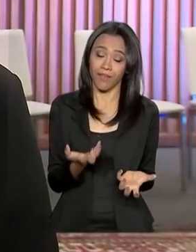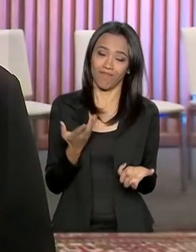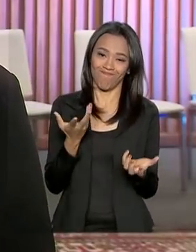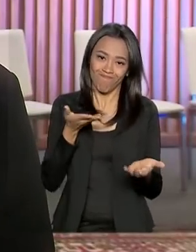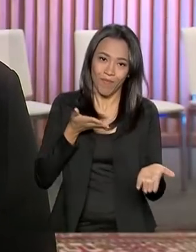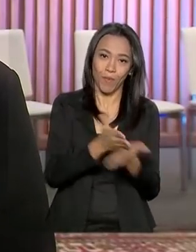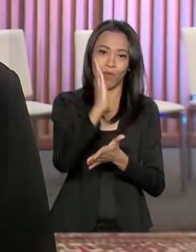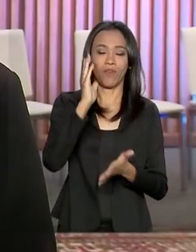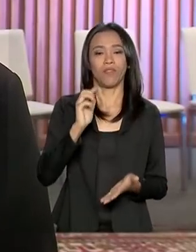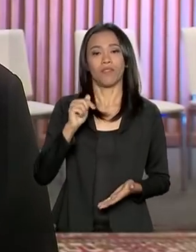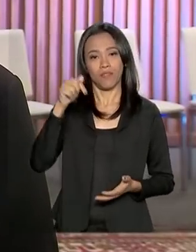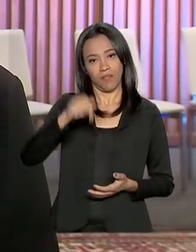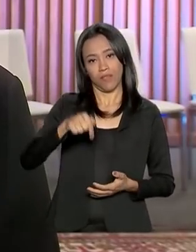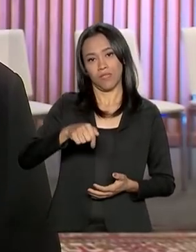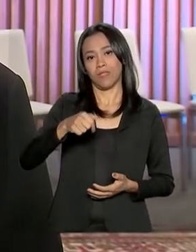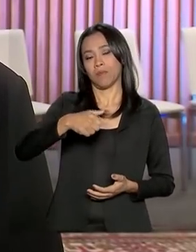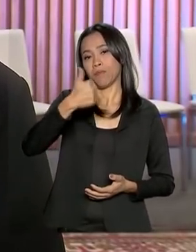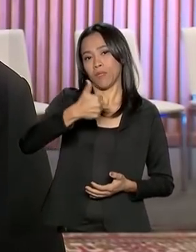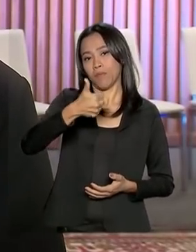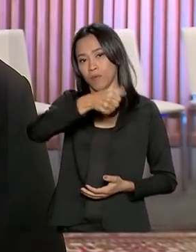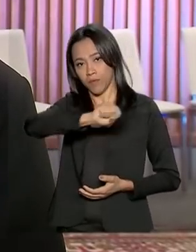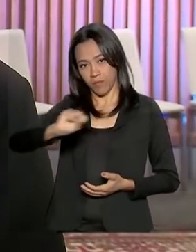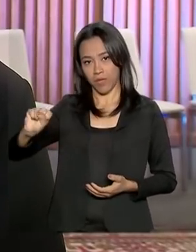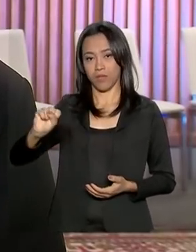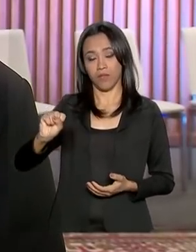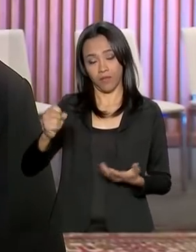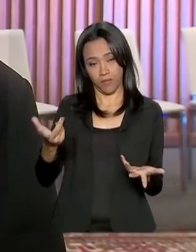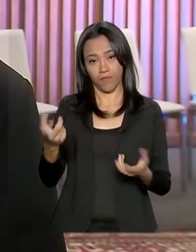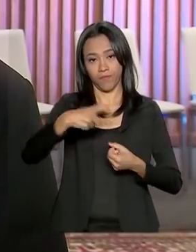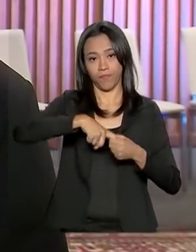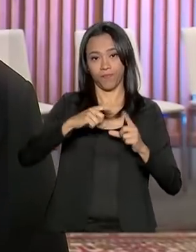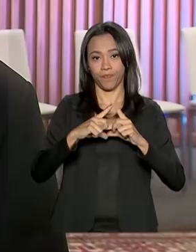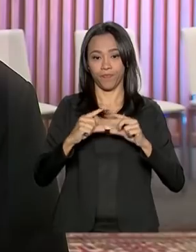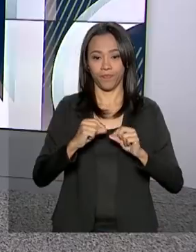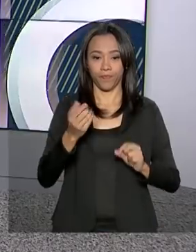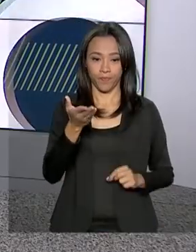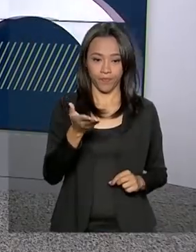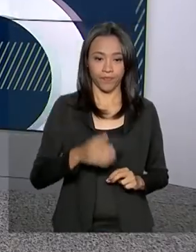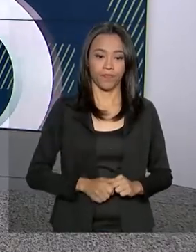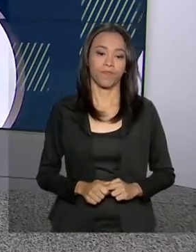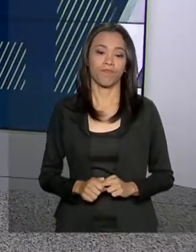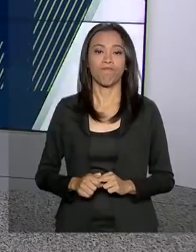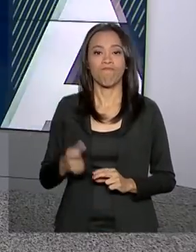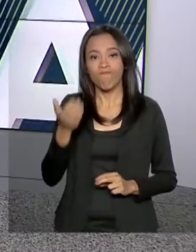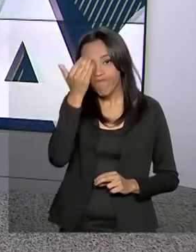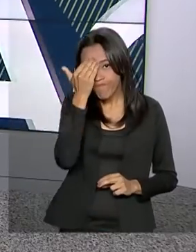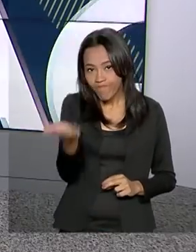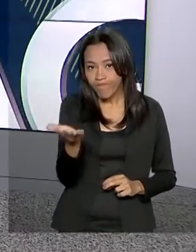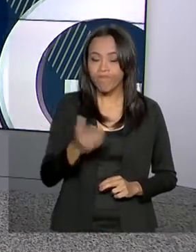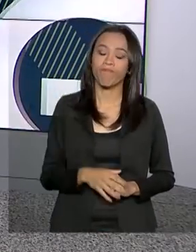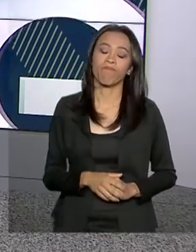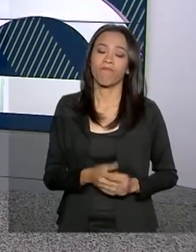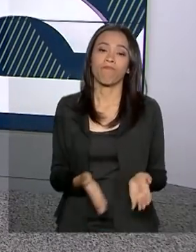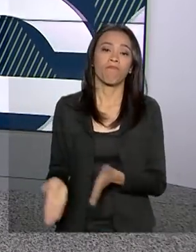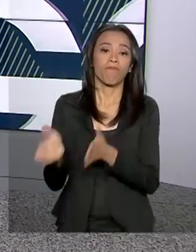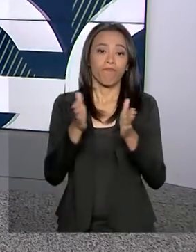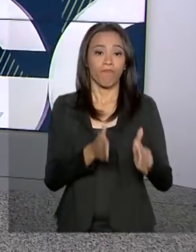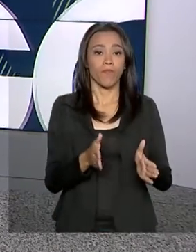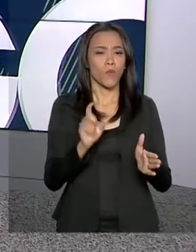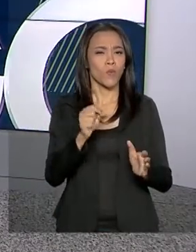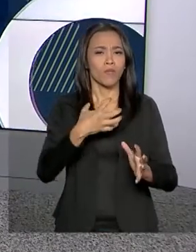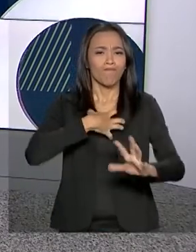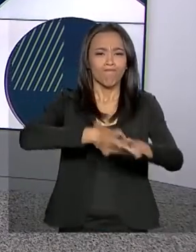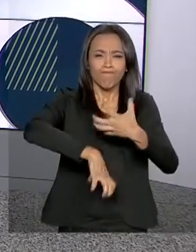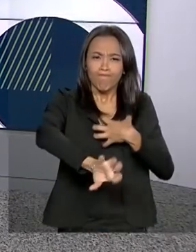reforma ainda nesse primeiro semestre. Voltamos à Brasília. Roberto. Obrigado, Maurício. Um ato de